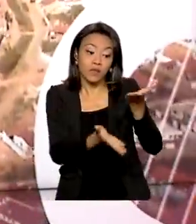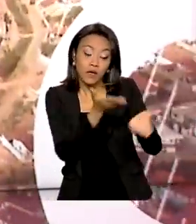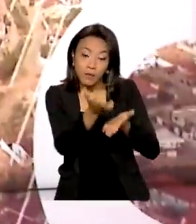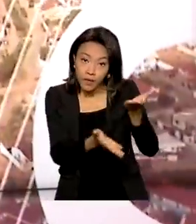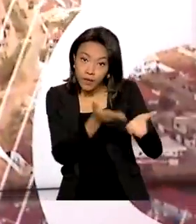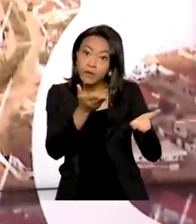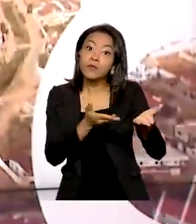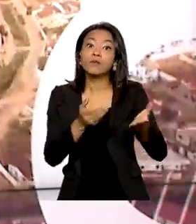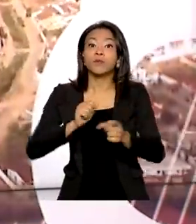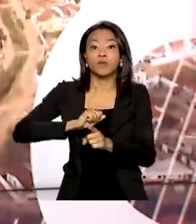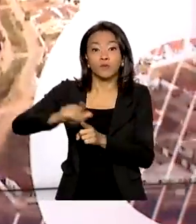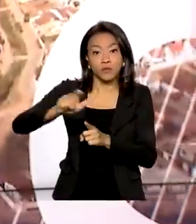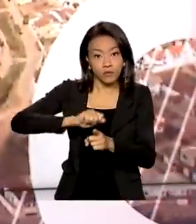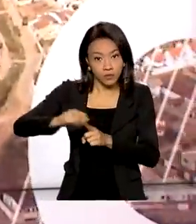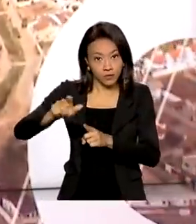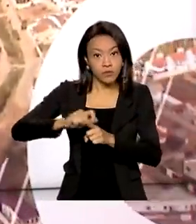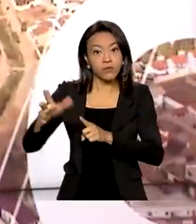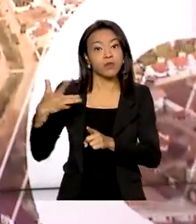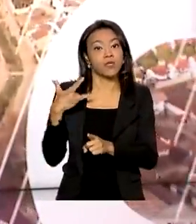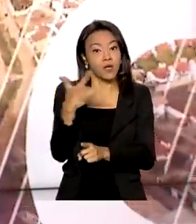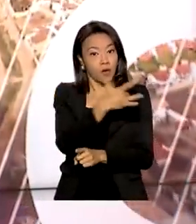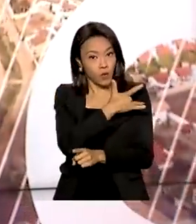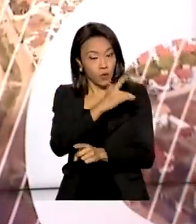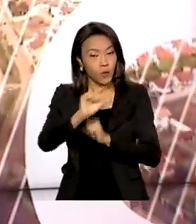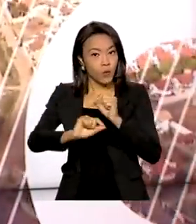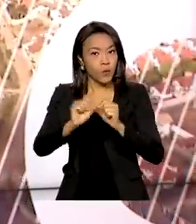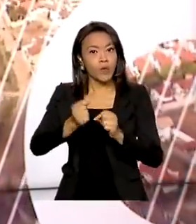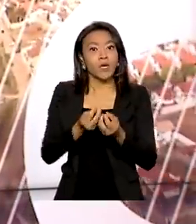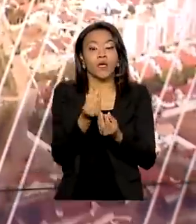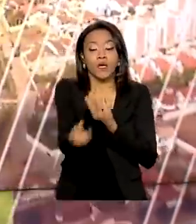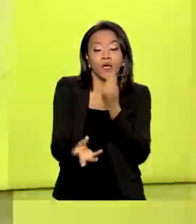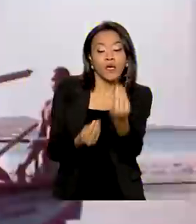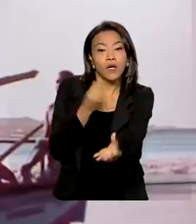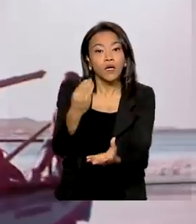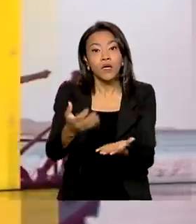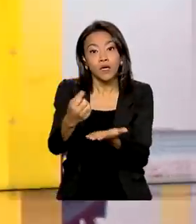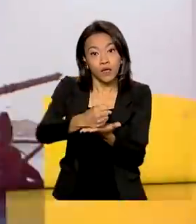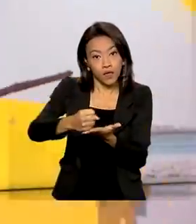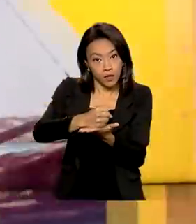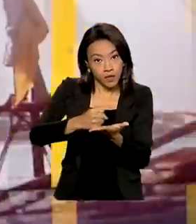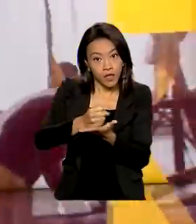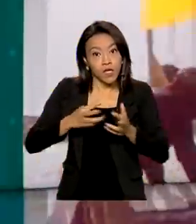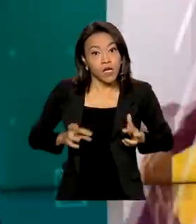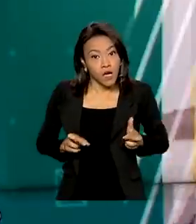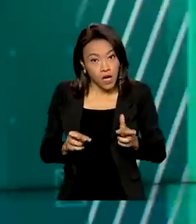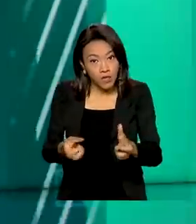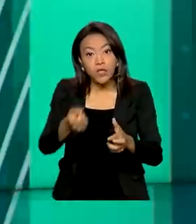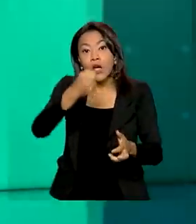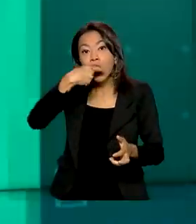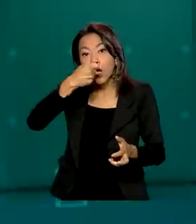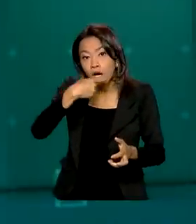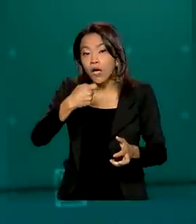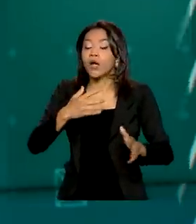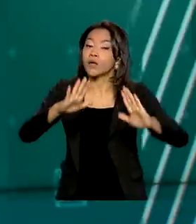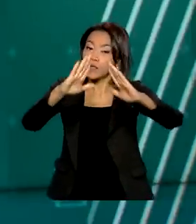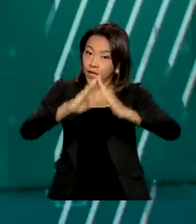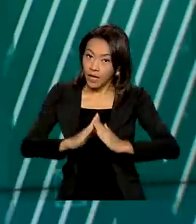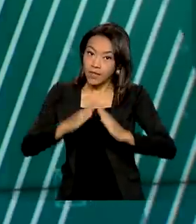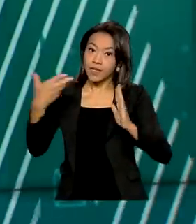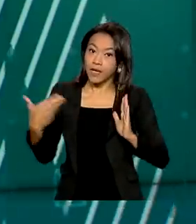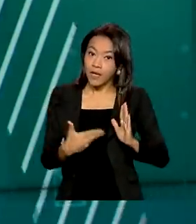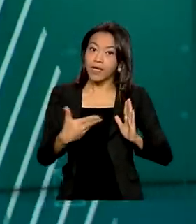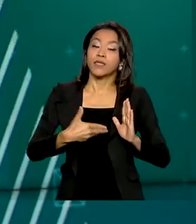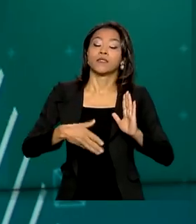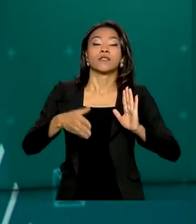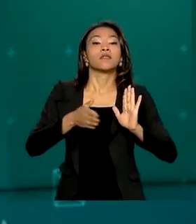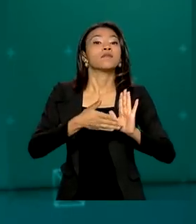planos de saúde, entre eles o fornecimento de medicamentos contra o câncer de uso oral e domiciliar. A medida possibilita